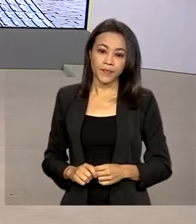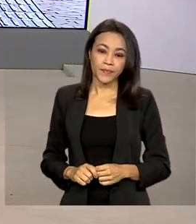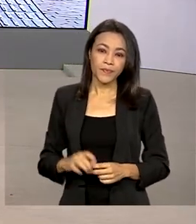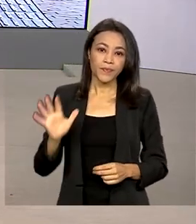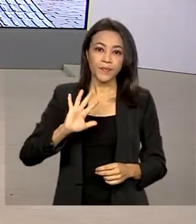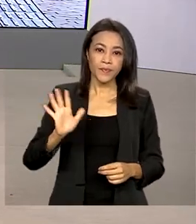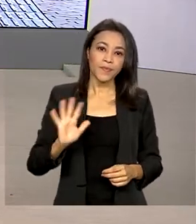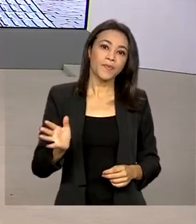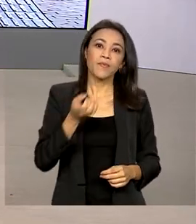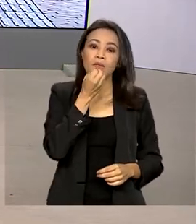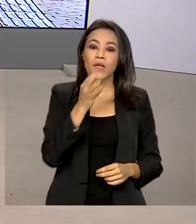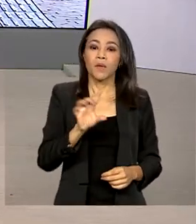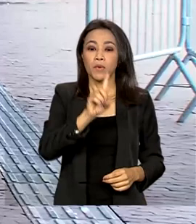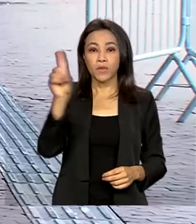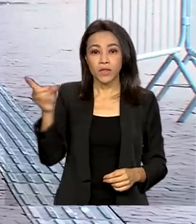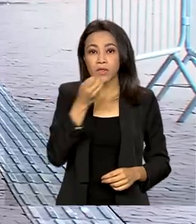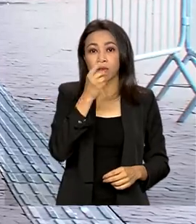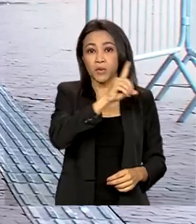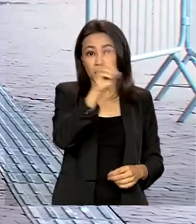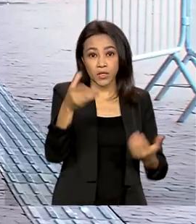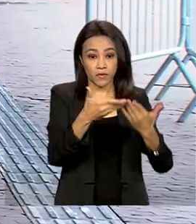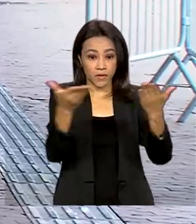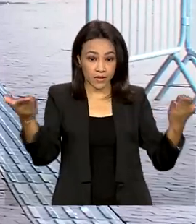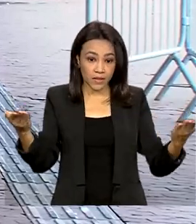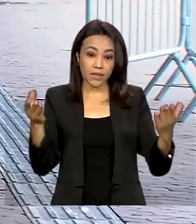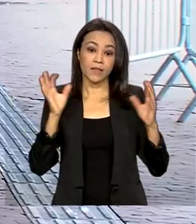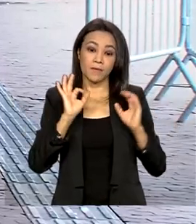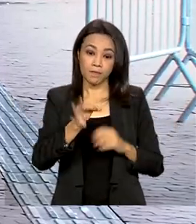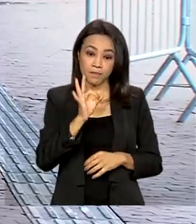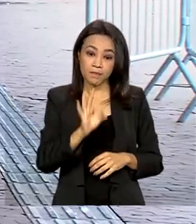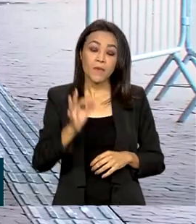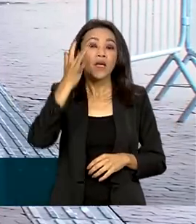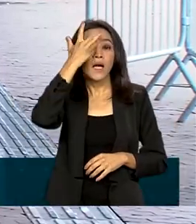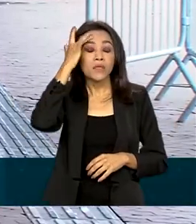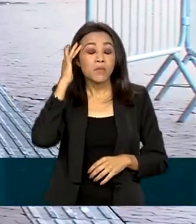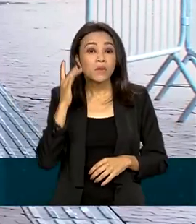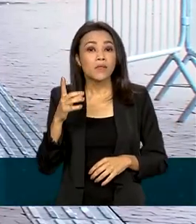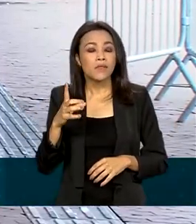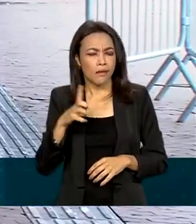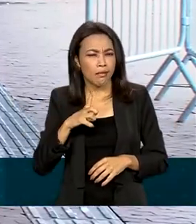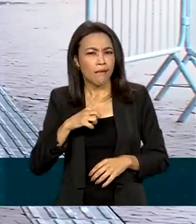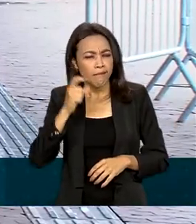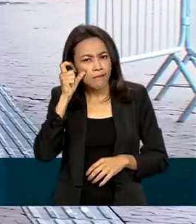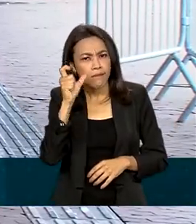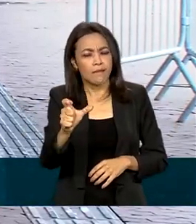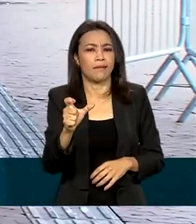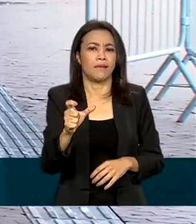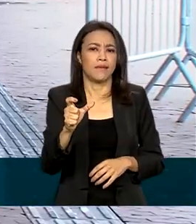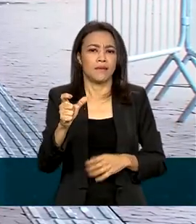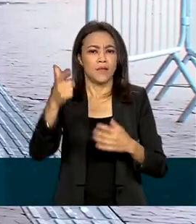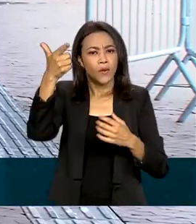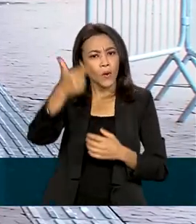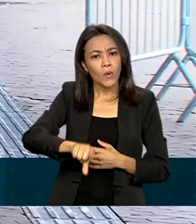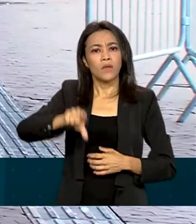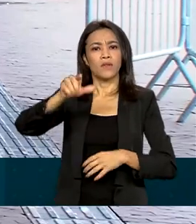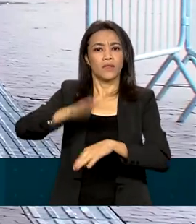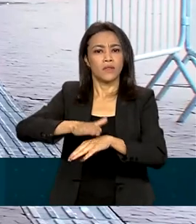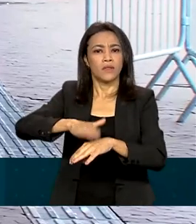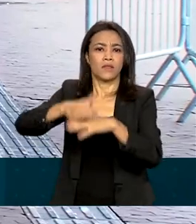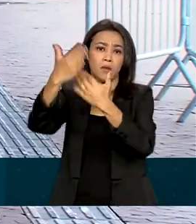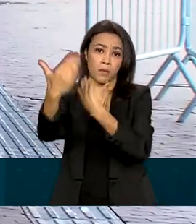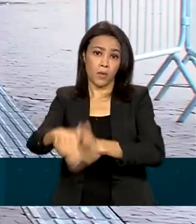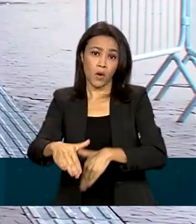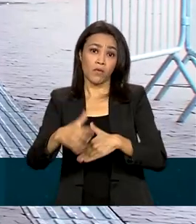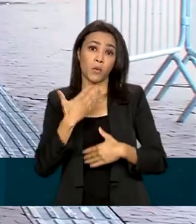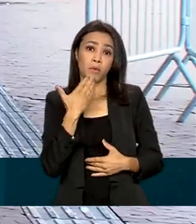Olá, Renata. Bom dia pra você e bom dia a todos. É isso mesmo, né? Os interessados na reaplicação do exame devem fazer o pedido